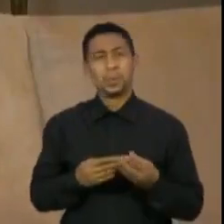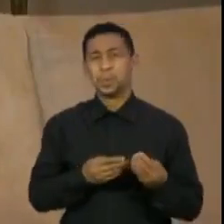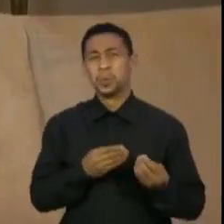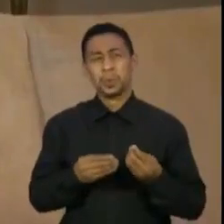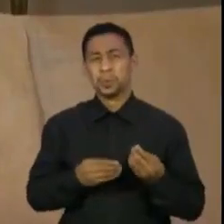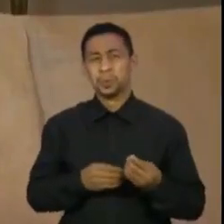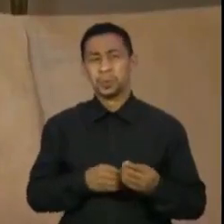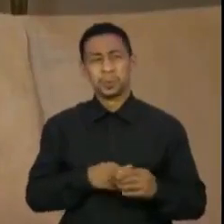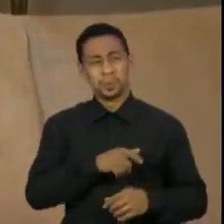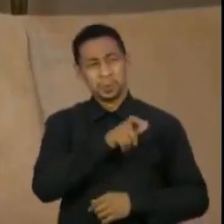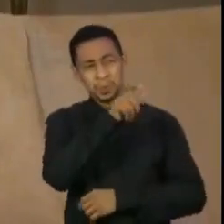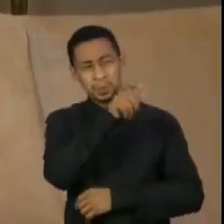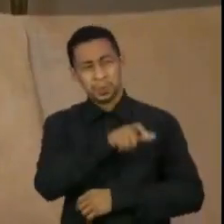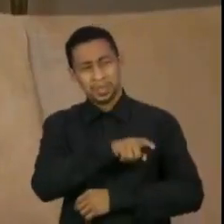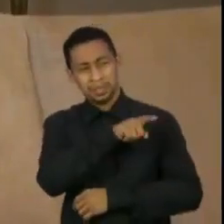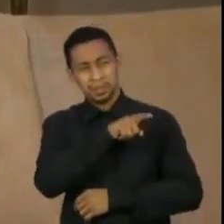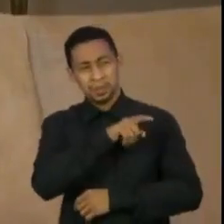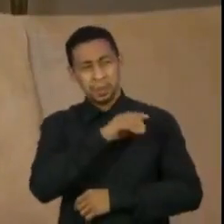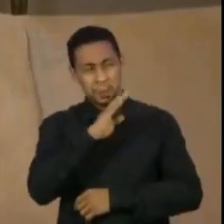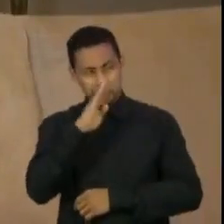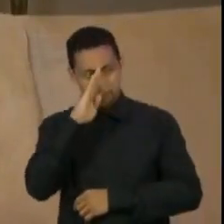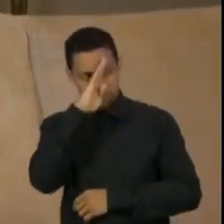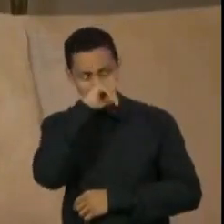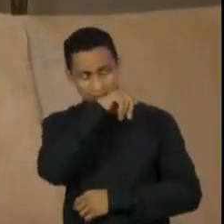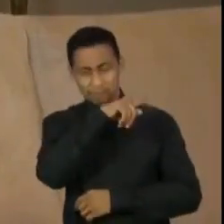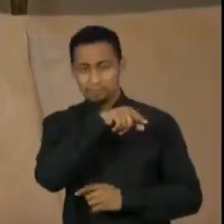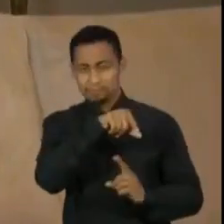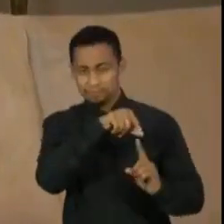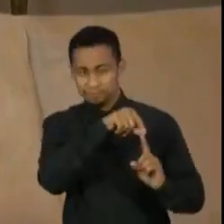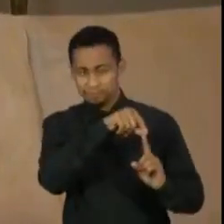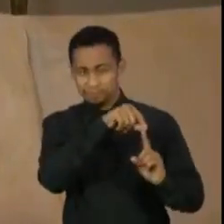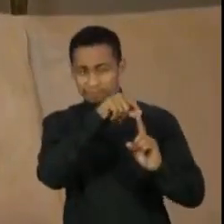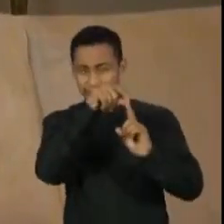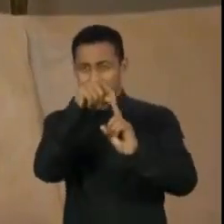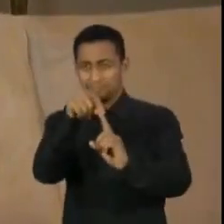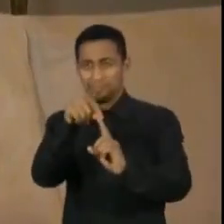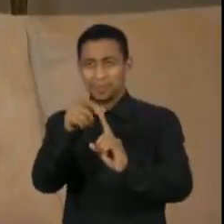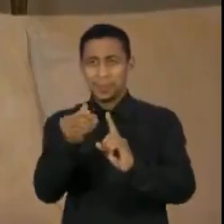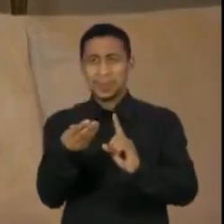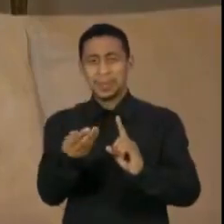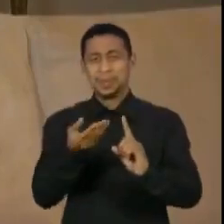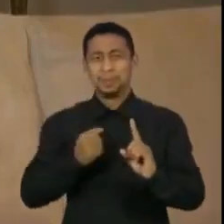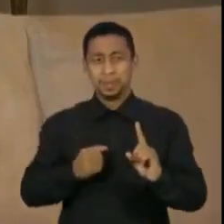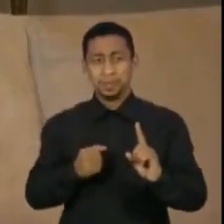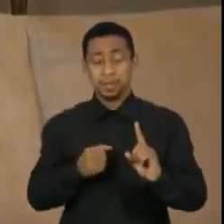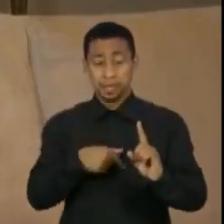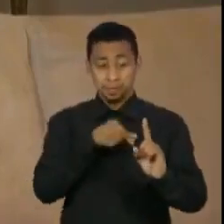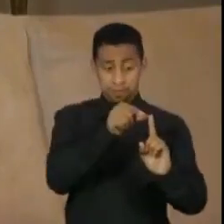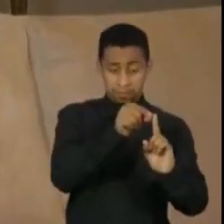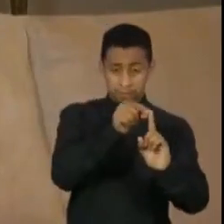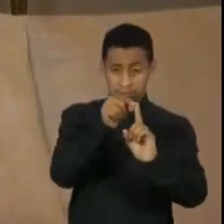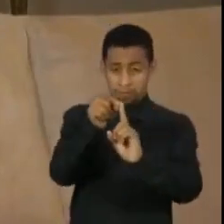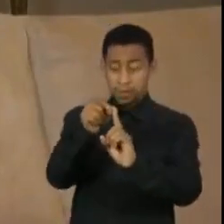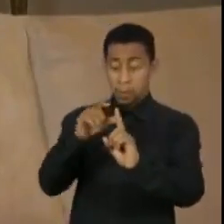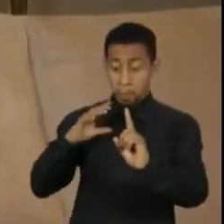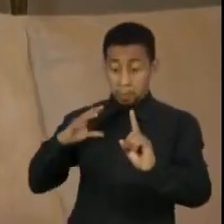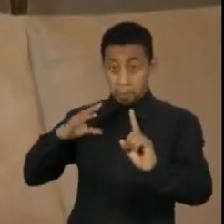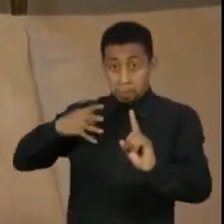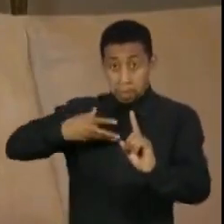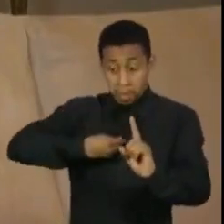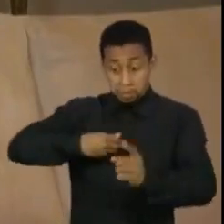desse tipo pode nomear? E nomeará apenas para garantir a